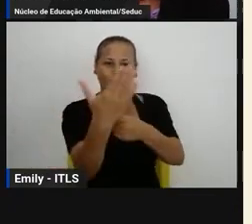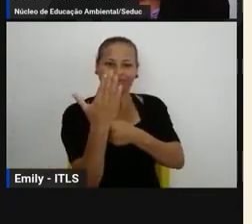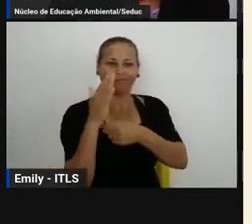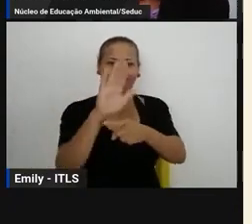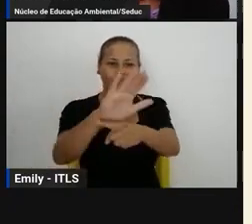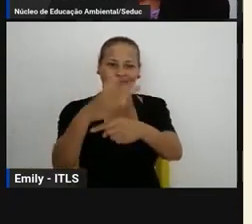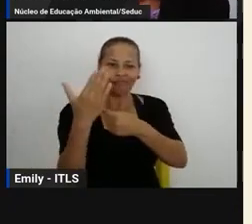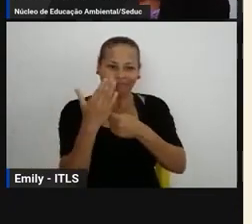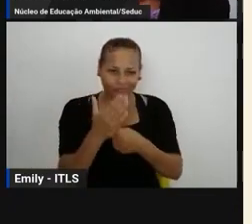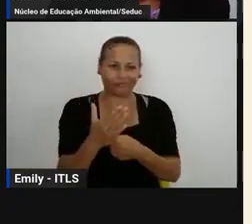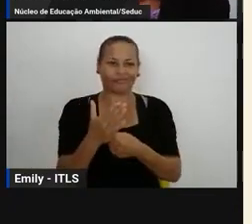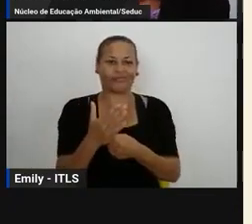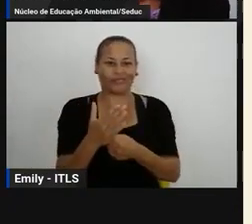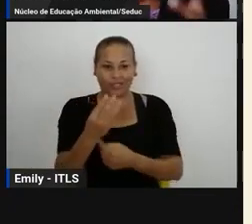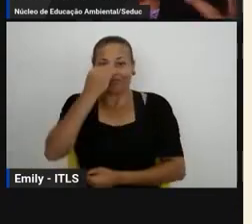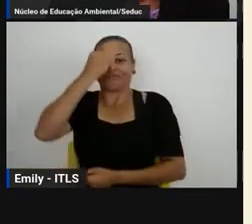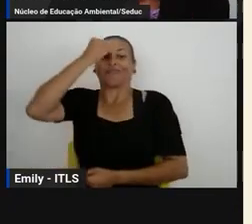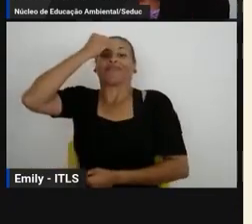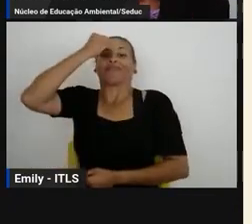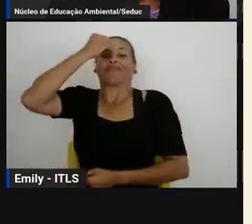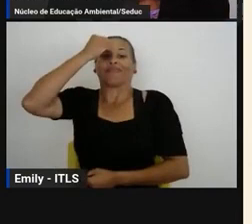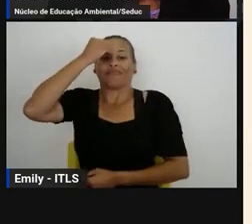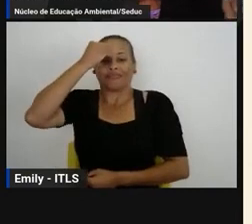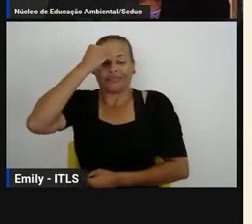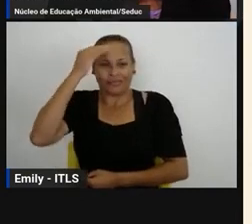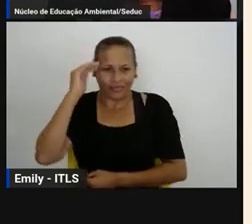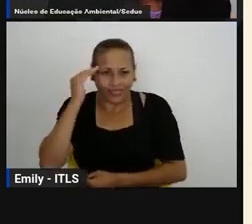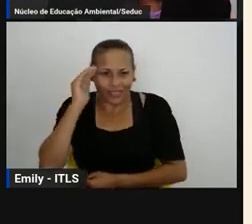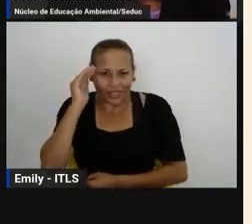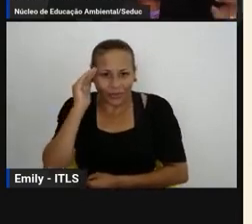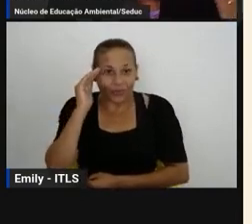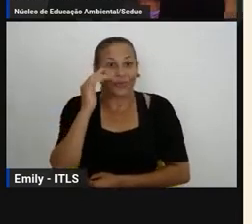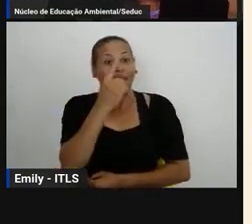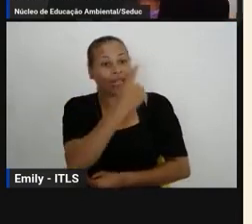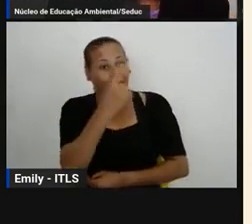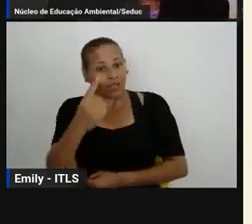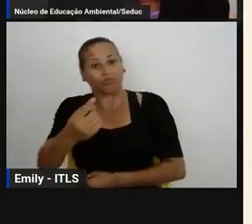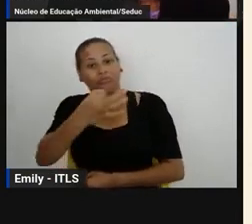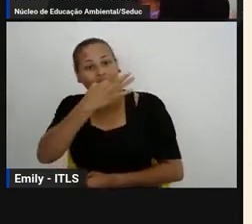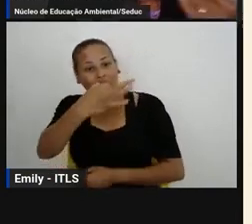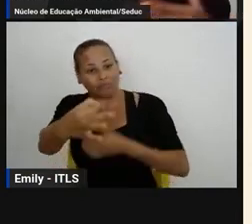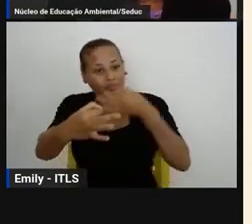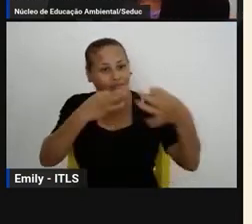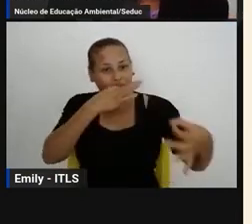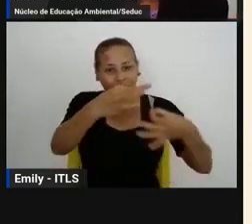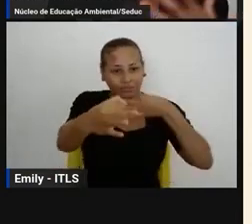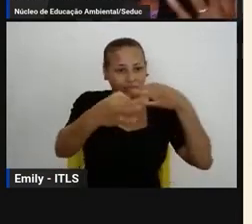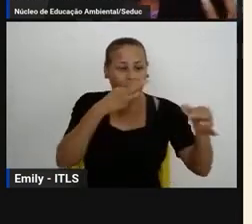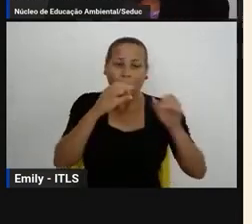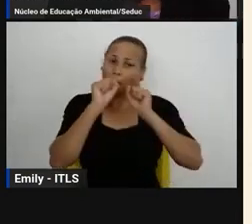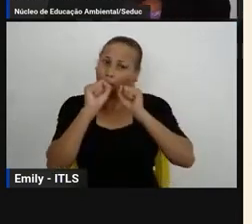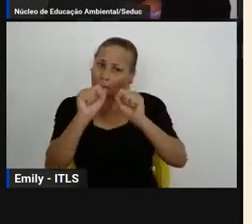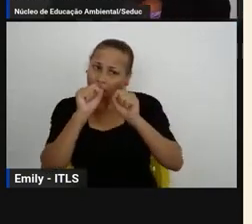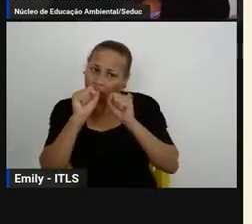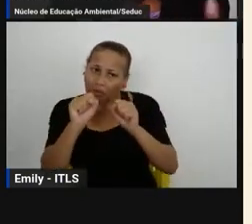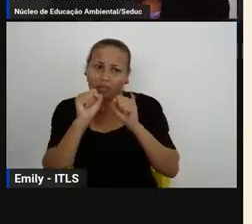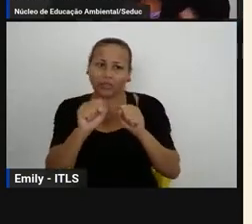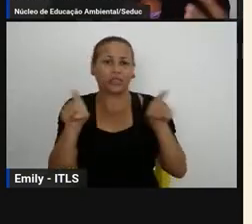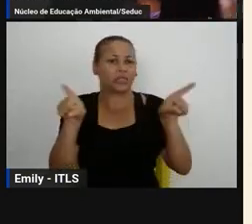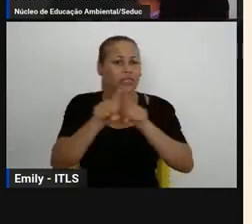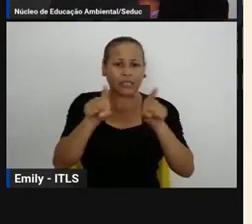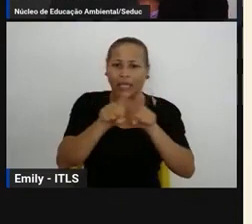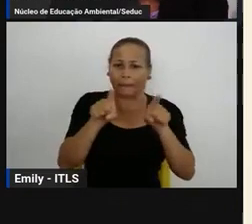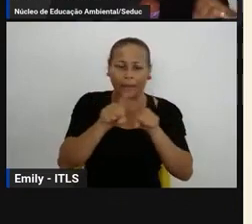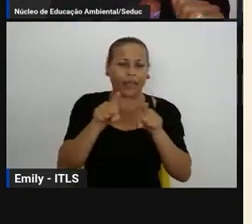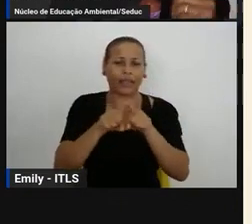aqui nós temos eu pedi para que as pessoas fizessem uma sugestão sobre a campanha porque quando a gente faz a gente tem que ter essa devolutiva